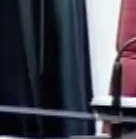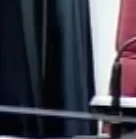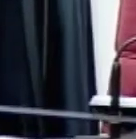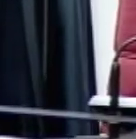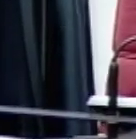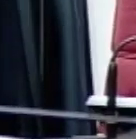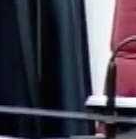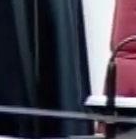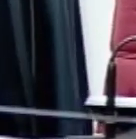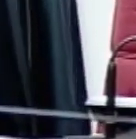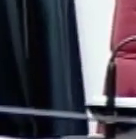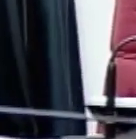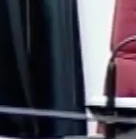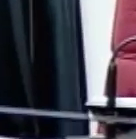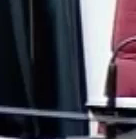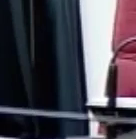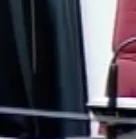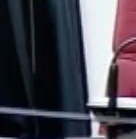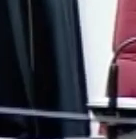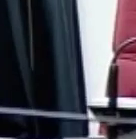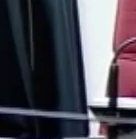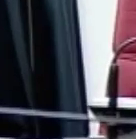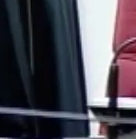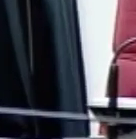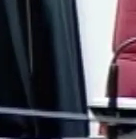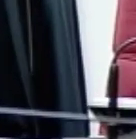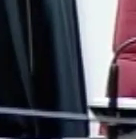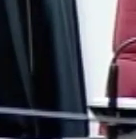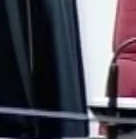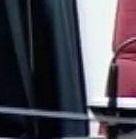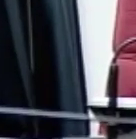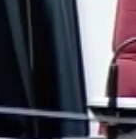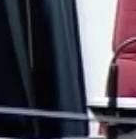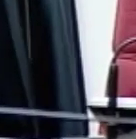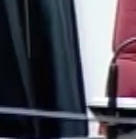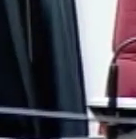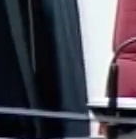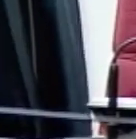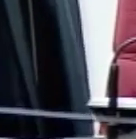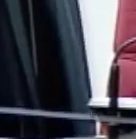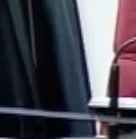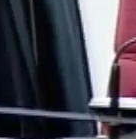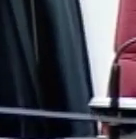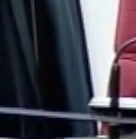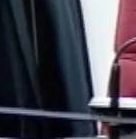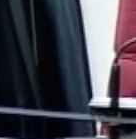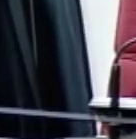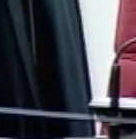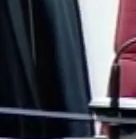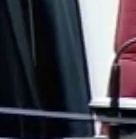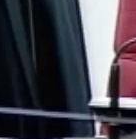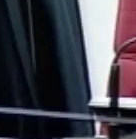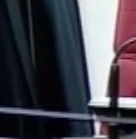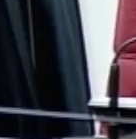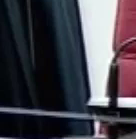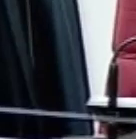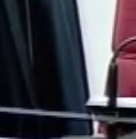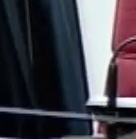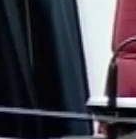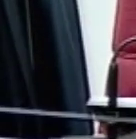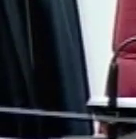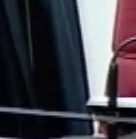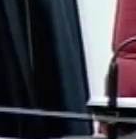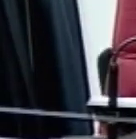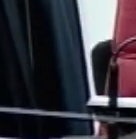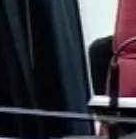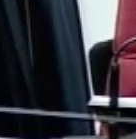repetir, em se tratando do ministro Gilmar Mendes, é prazeroso para mim transferir a